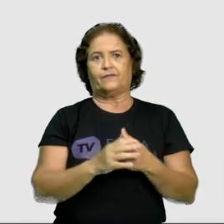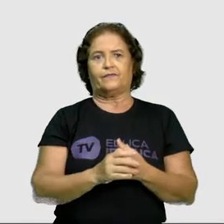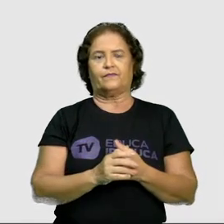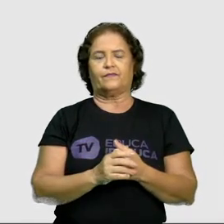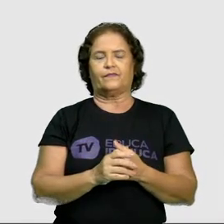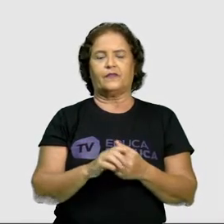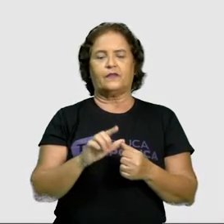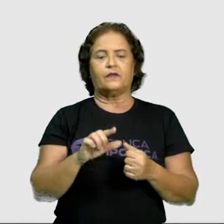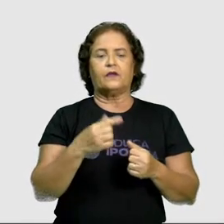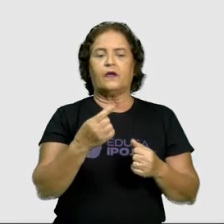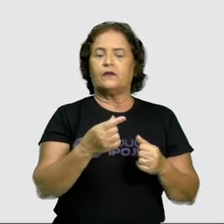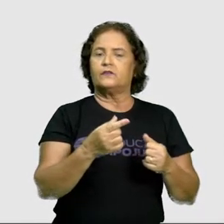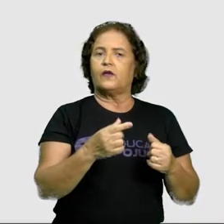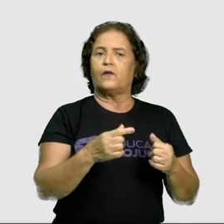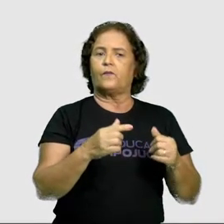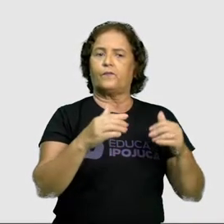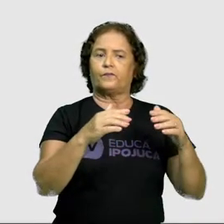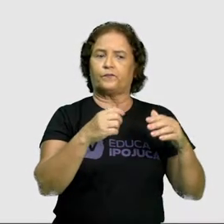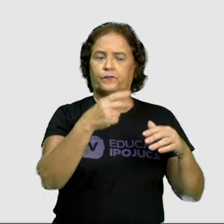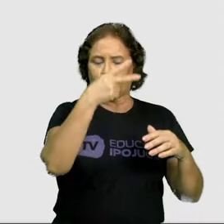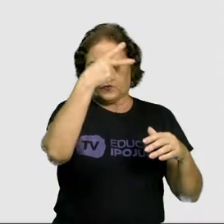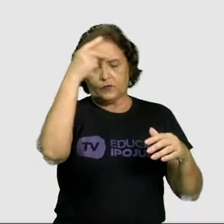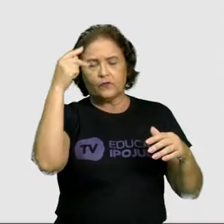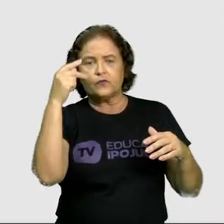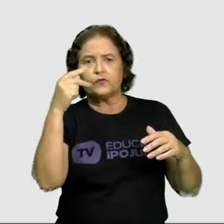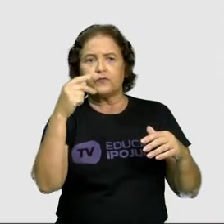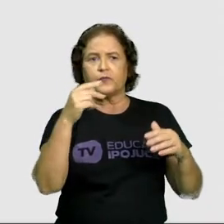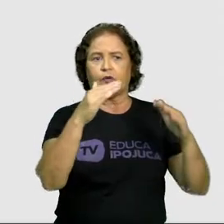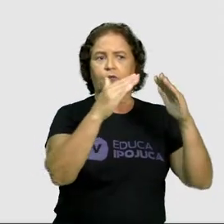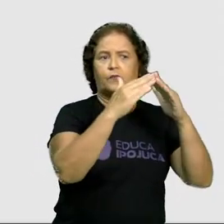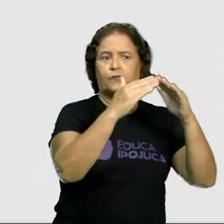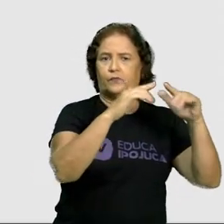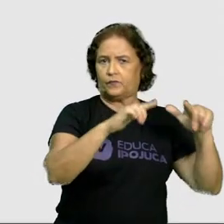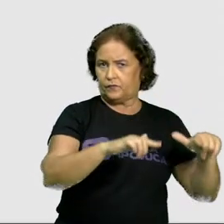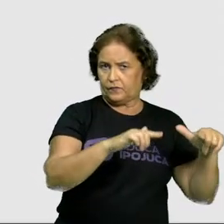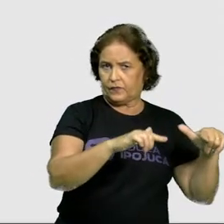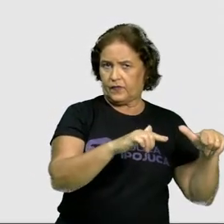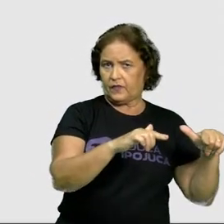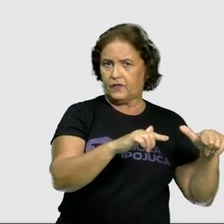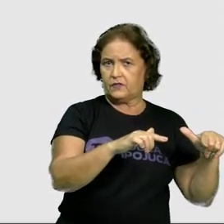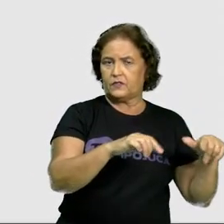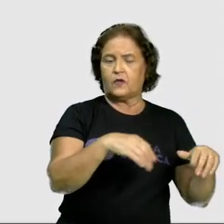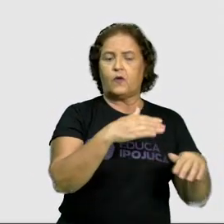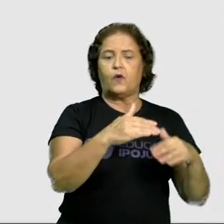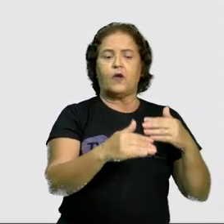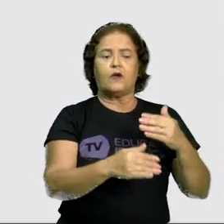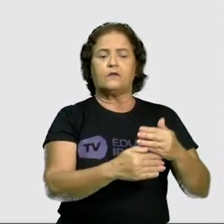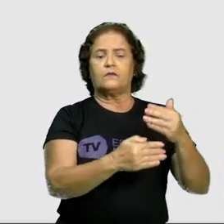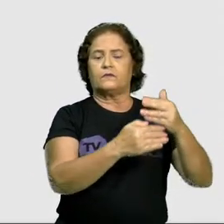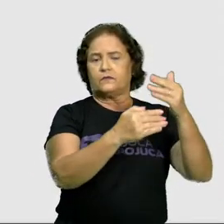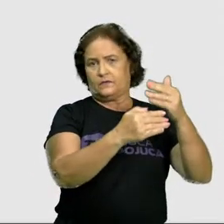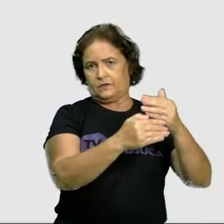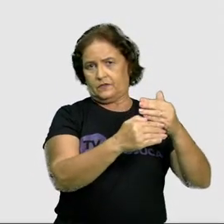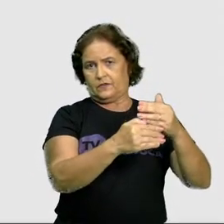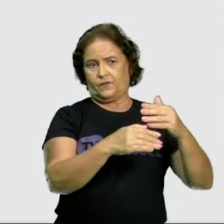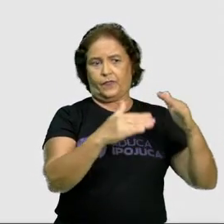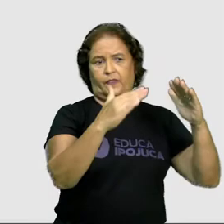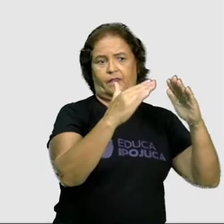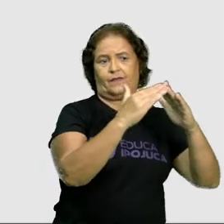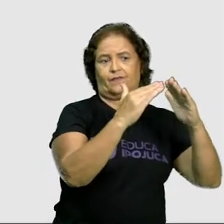Já os bairros residenciais, crianças, são aqueles que a maioria das construções, elas servem como